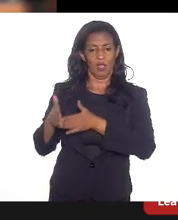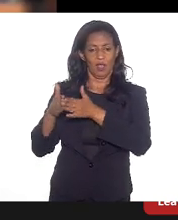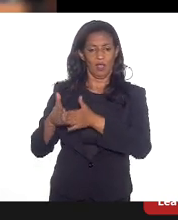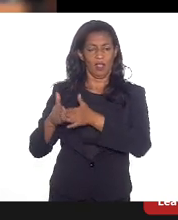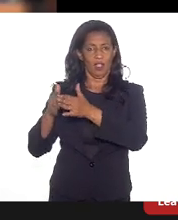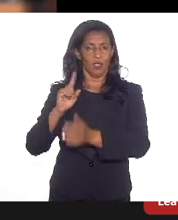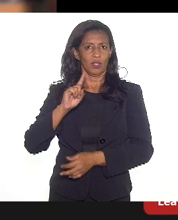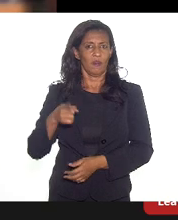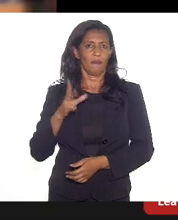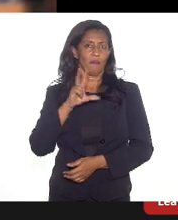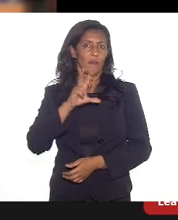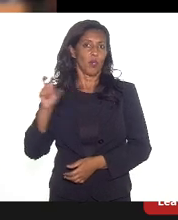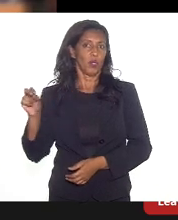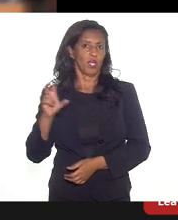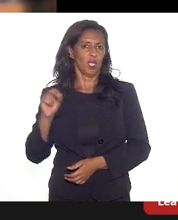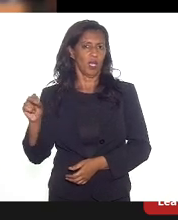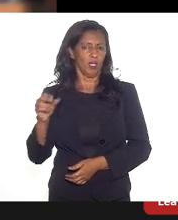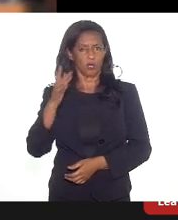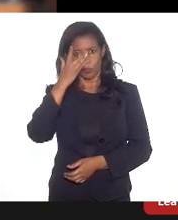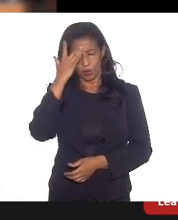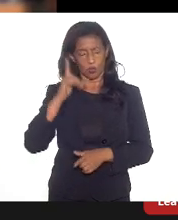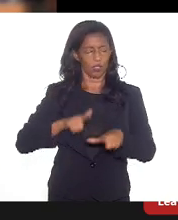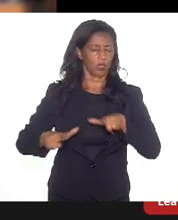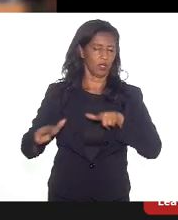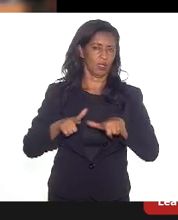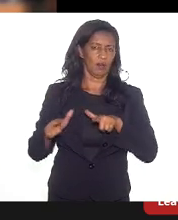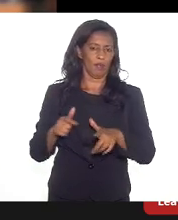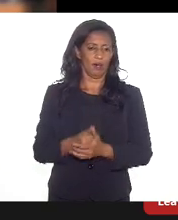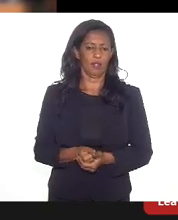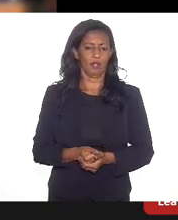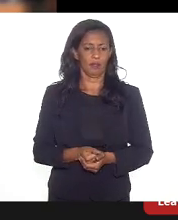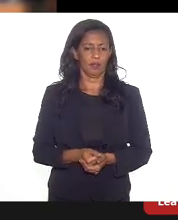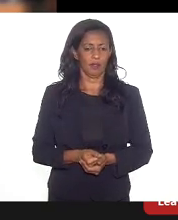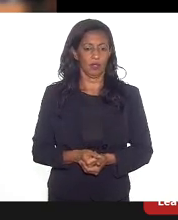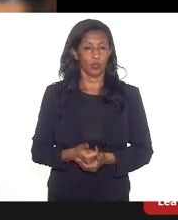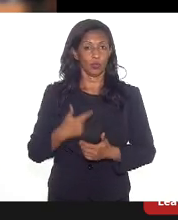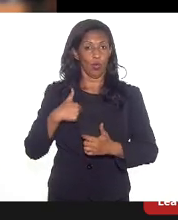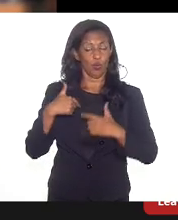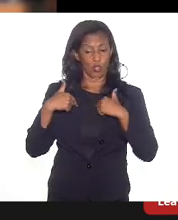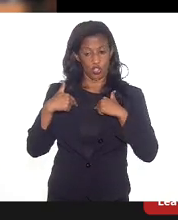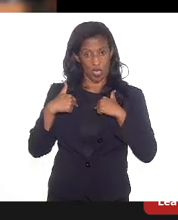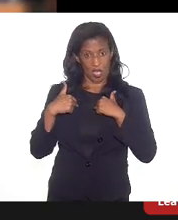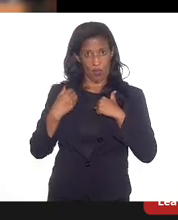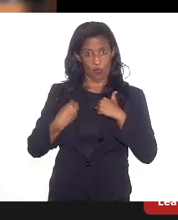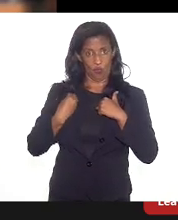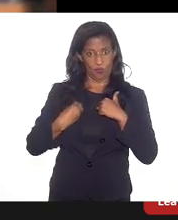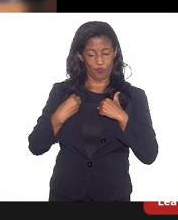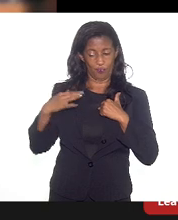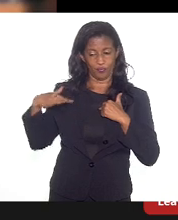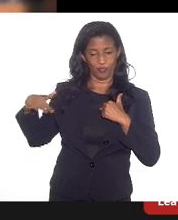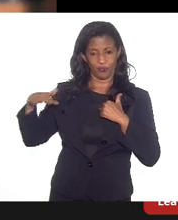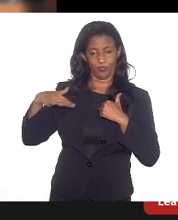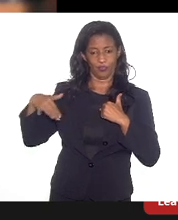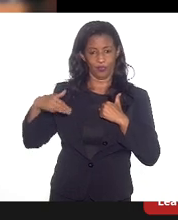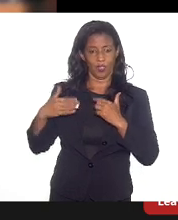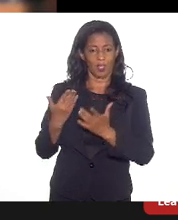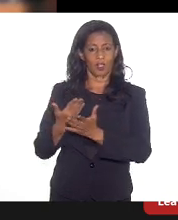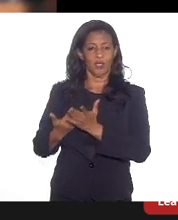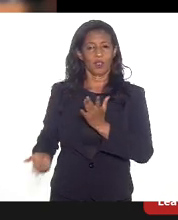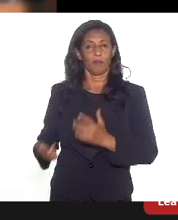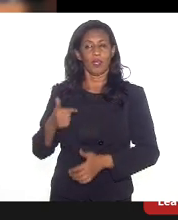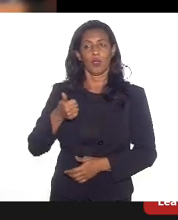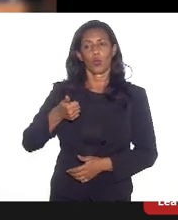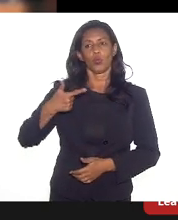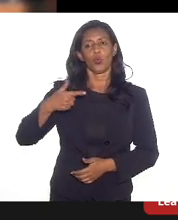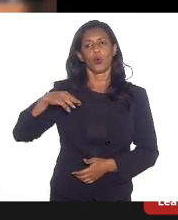1.500 pessoas que trabalham em todo o setor naval no Rio de Janeiro, só no meu município onde eu sou, onde eu participo, nós perdemos 12 mil empregos